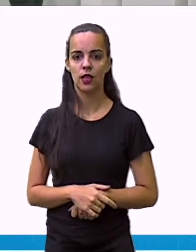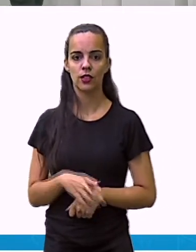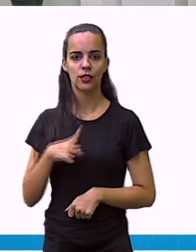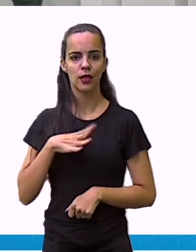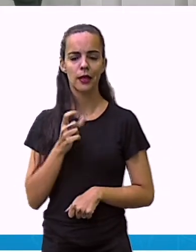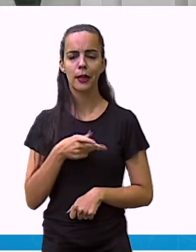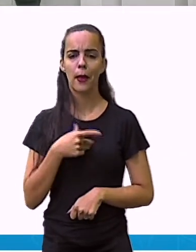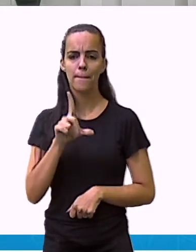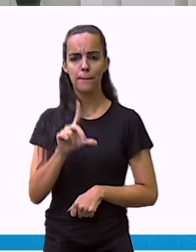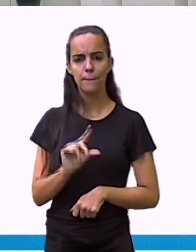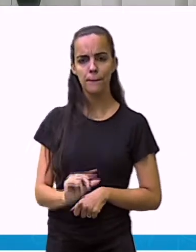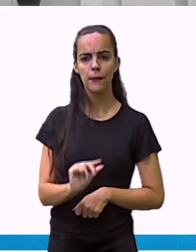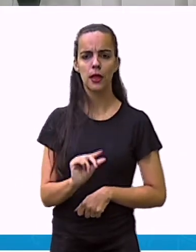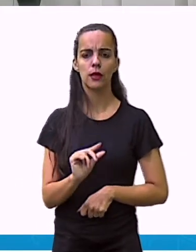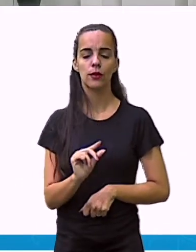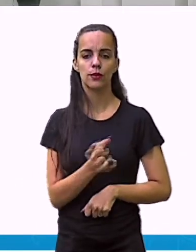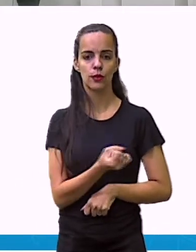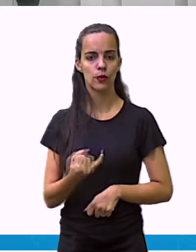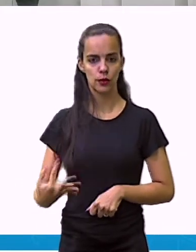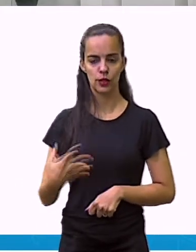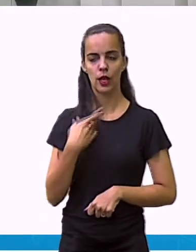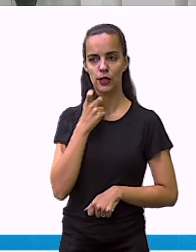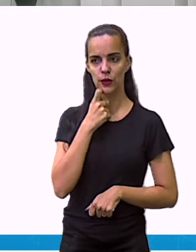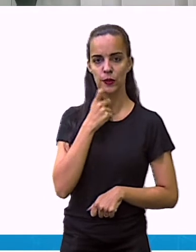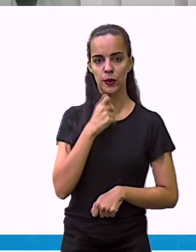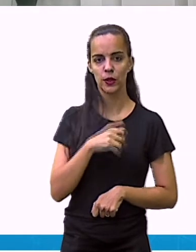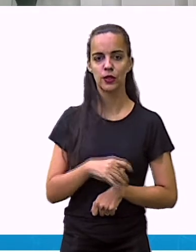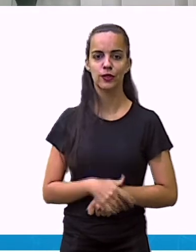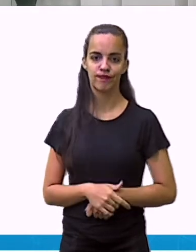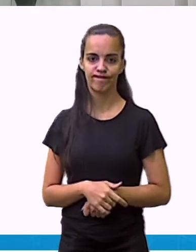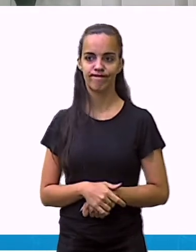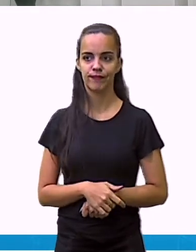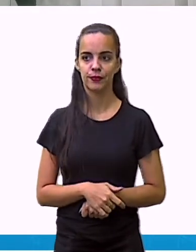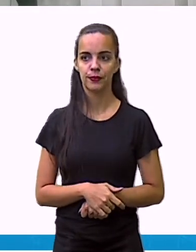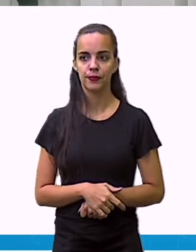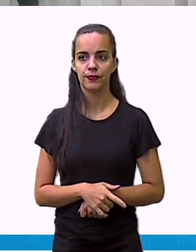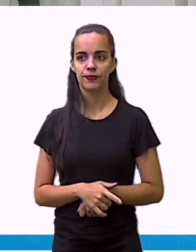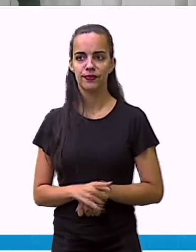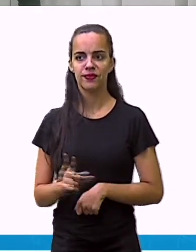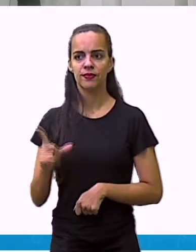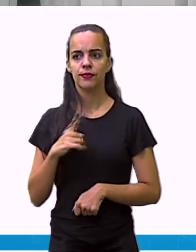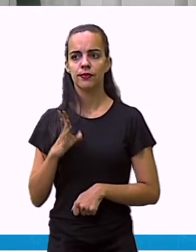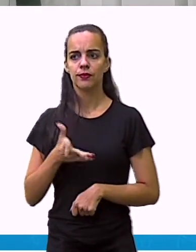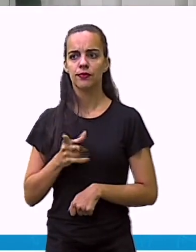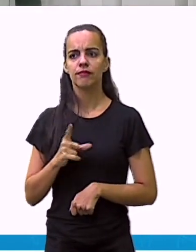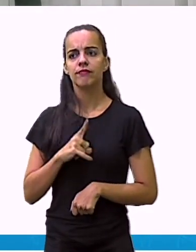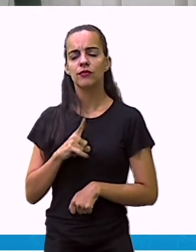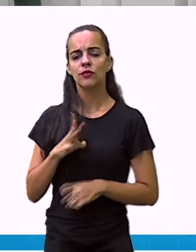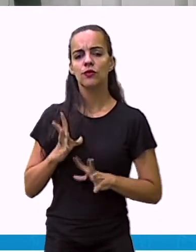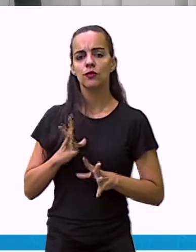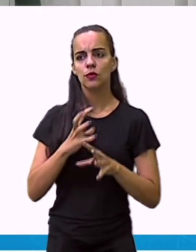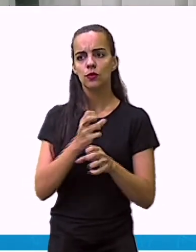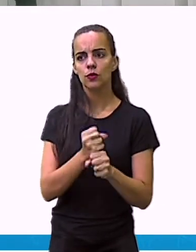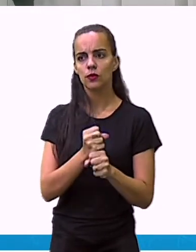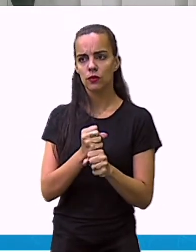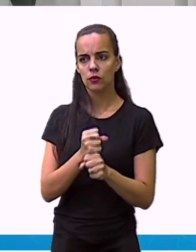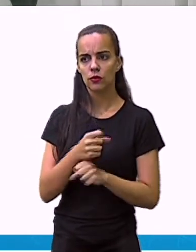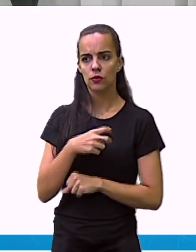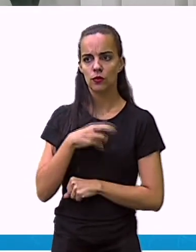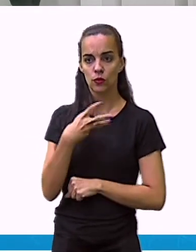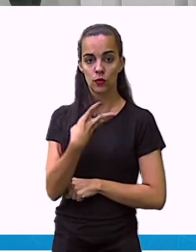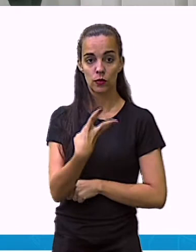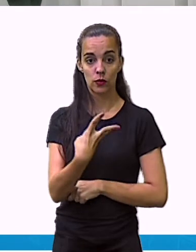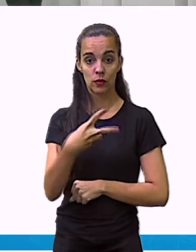quantidade aqui, tanto na turma A quanto na turma B. Então, nessa turma aqui, nós tivemos um total de 35